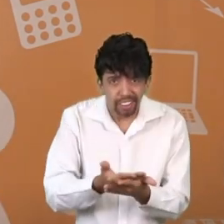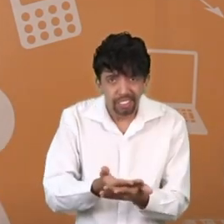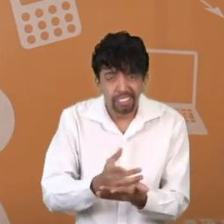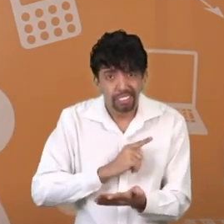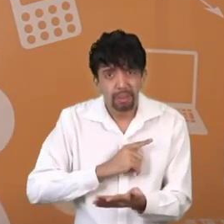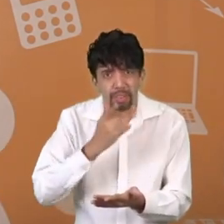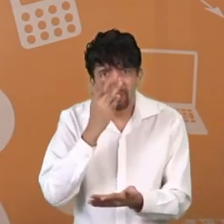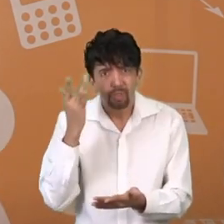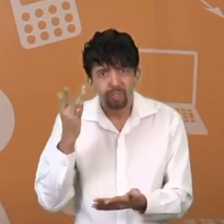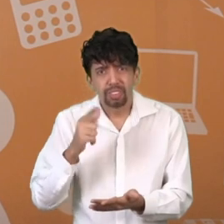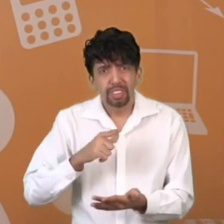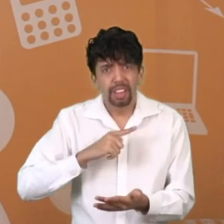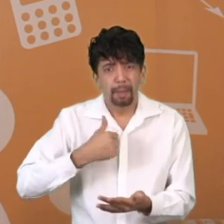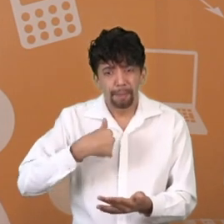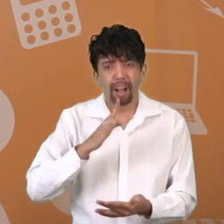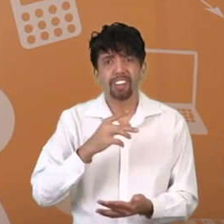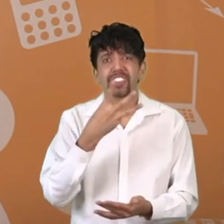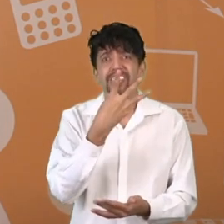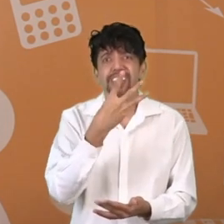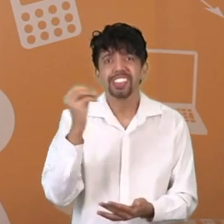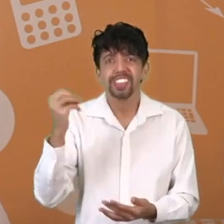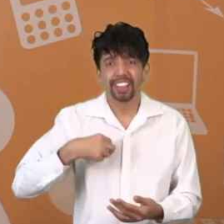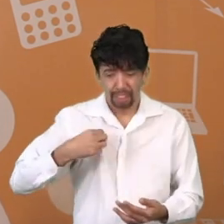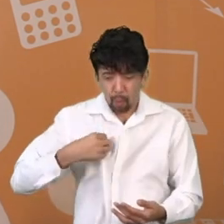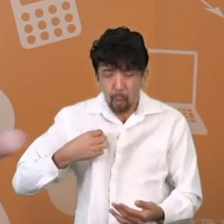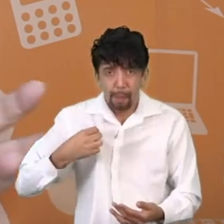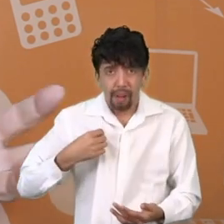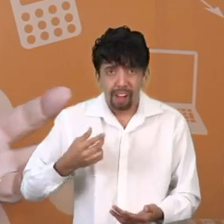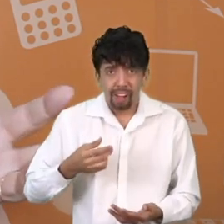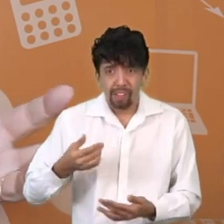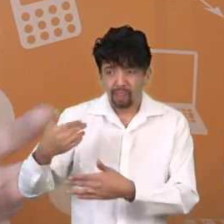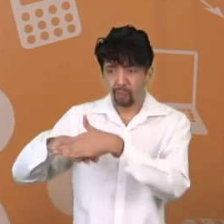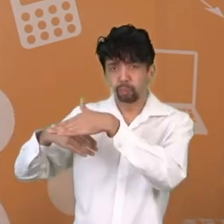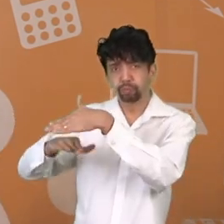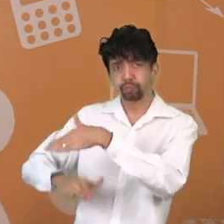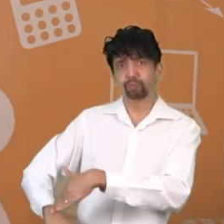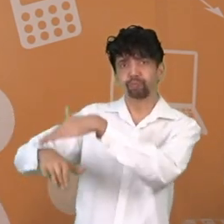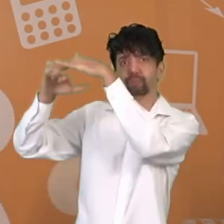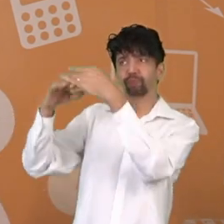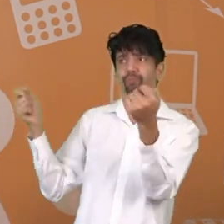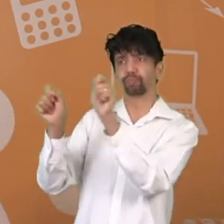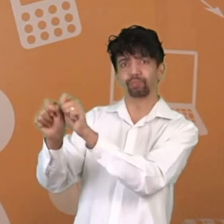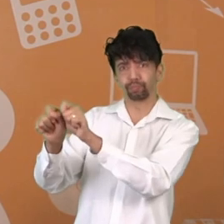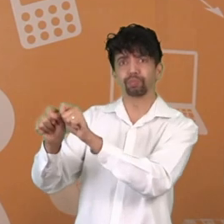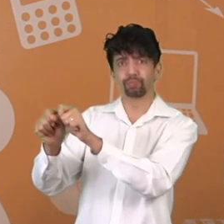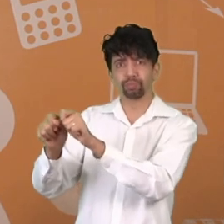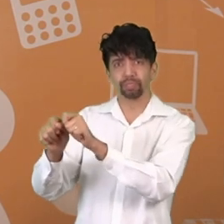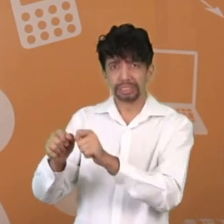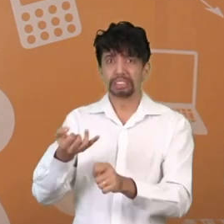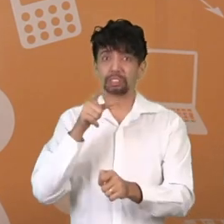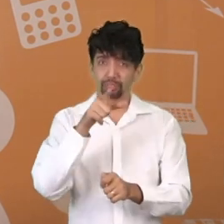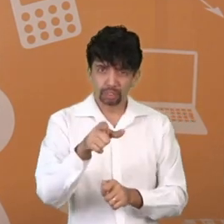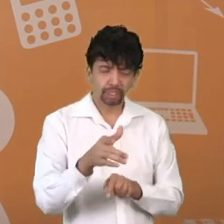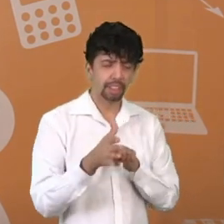Acredite, se você realmente quiser fazer essa experiência, você vai constatar